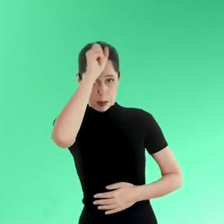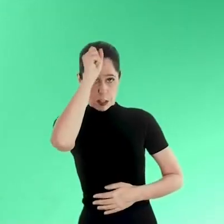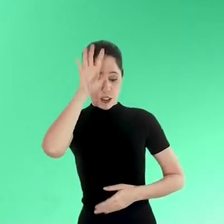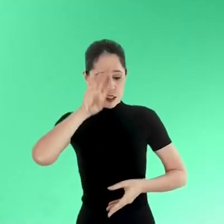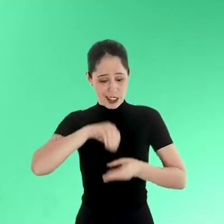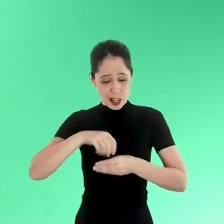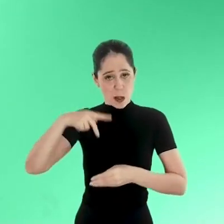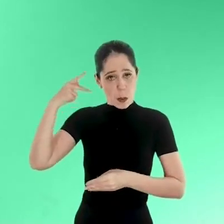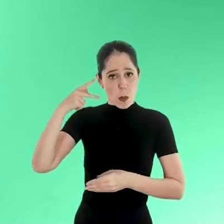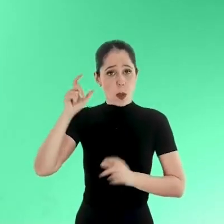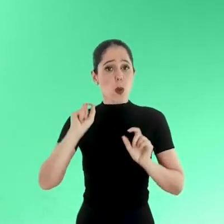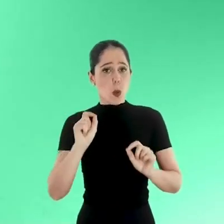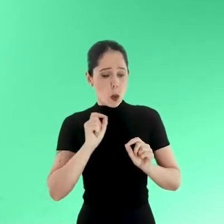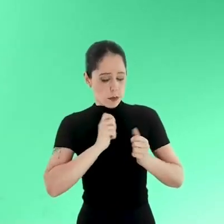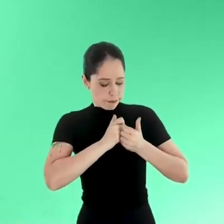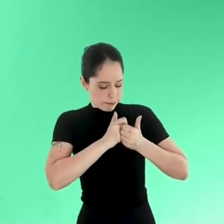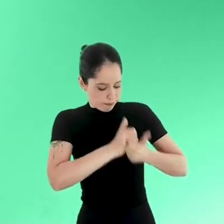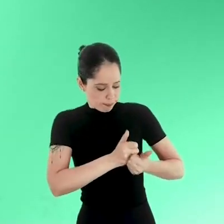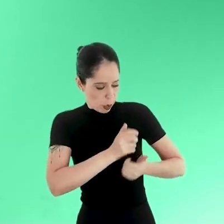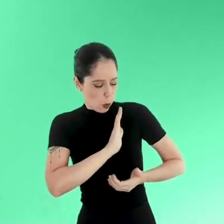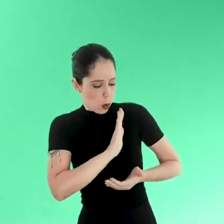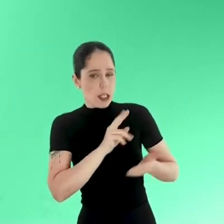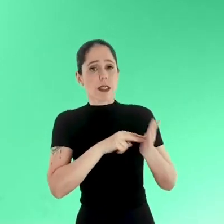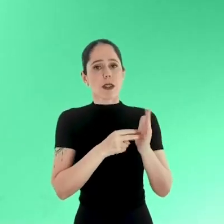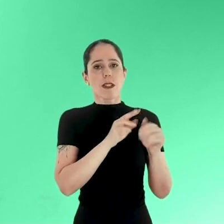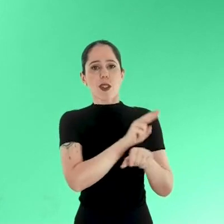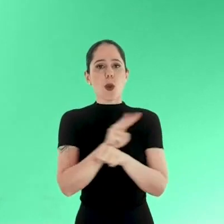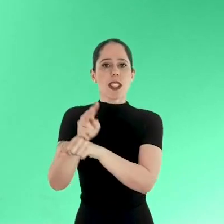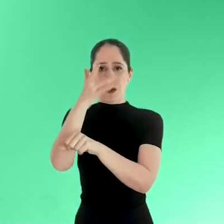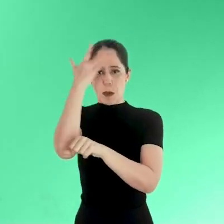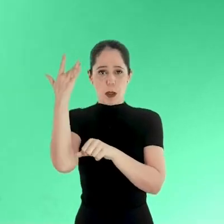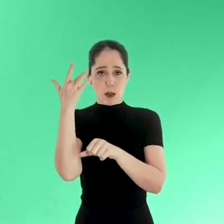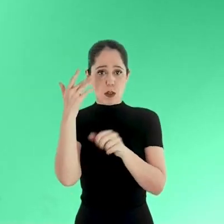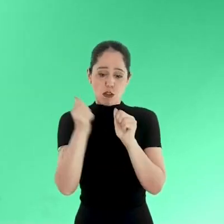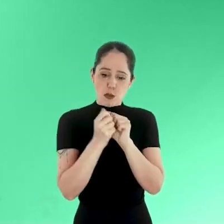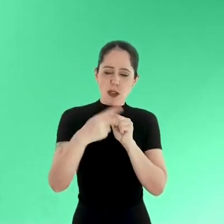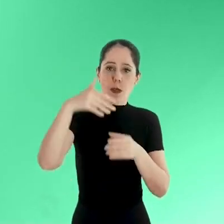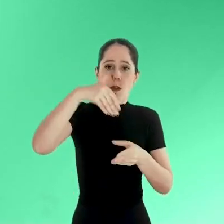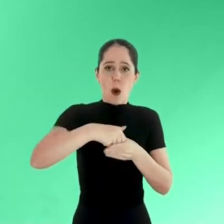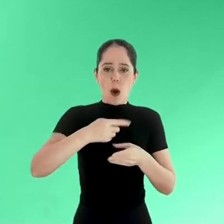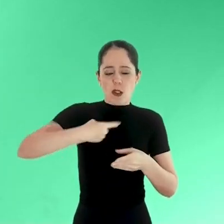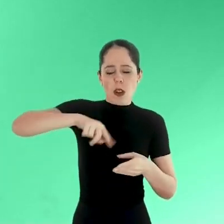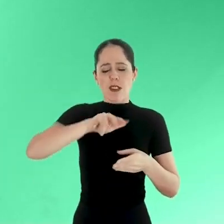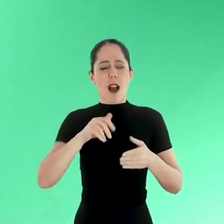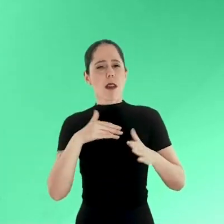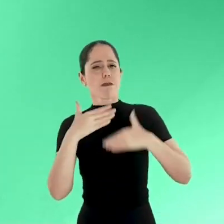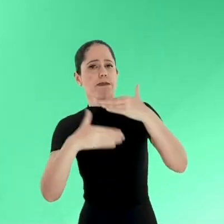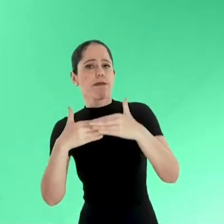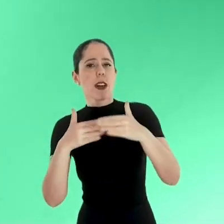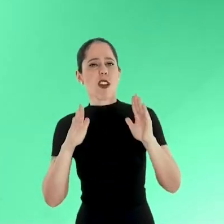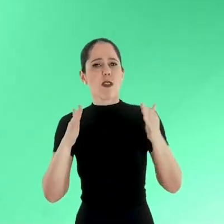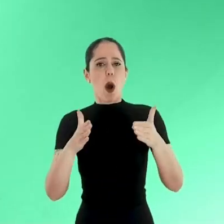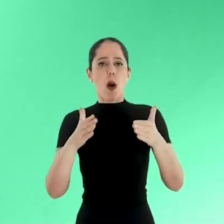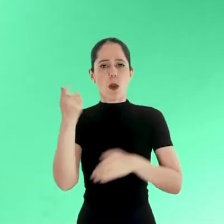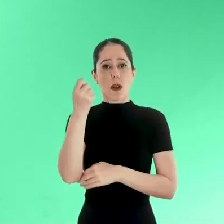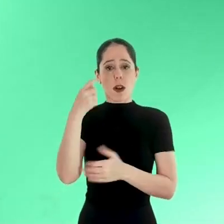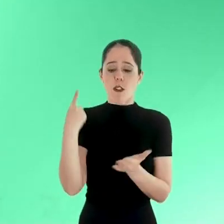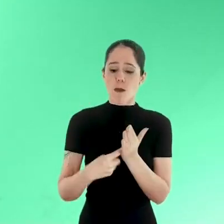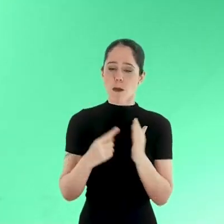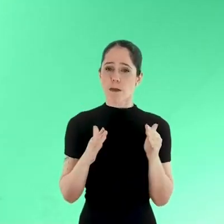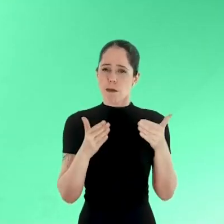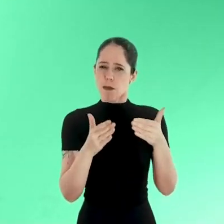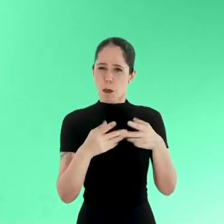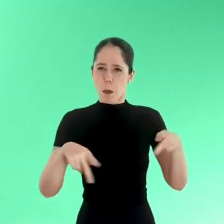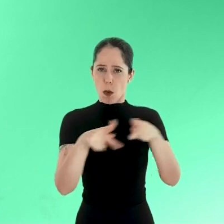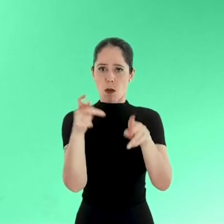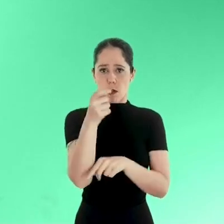Aprendi que na política, seguir o coração é cuidar das pessoas. Com o teu voto, vamos em frente por um Rio Grande comprometido